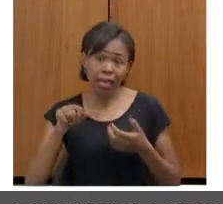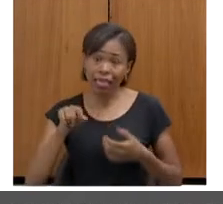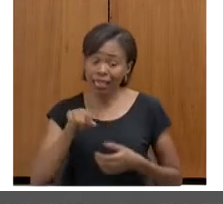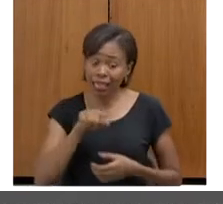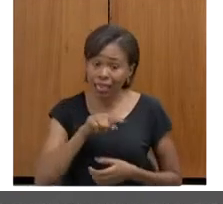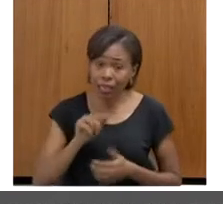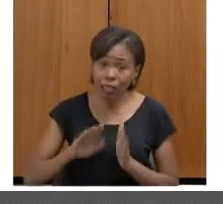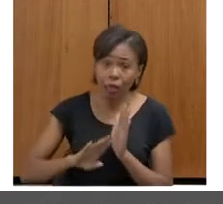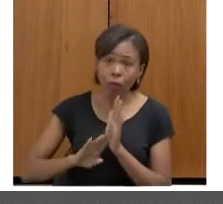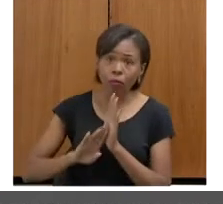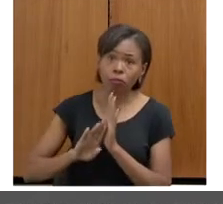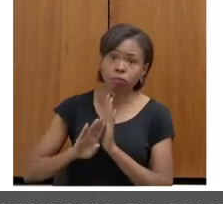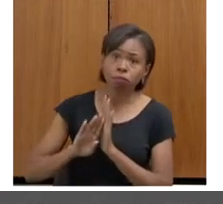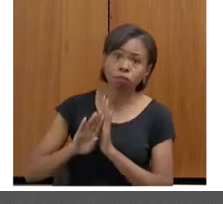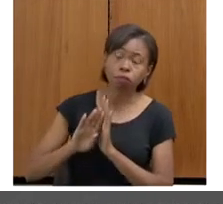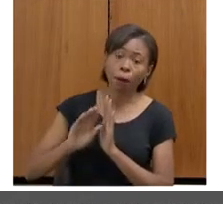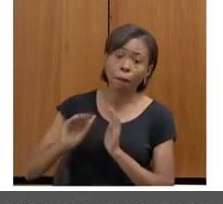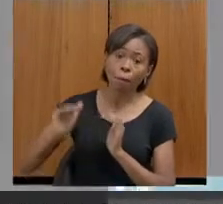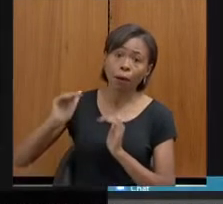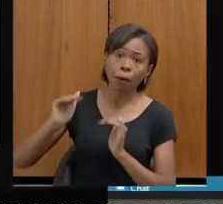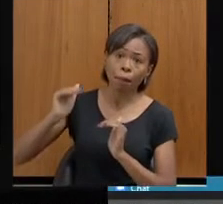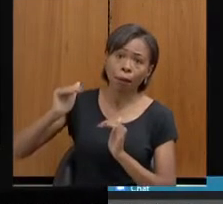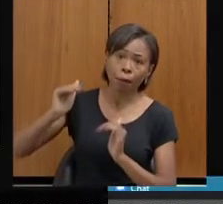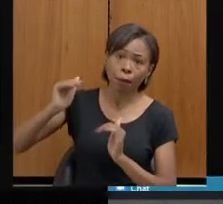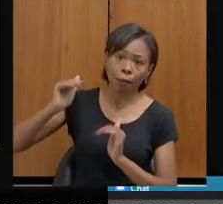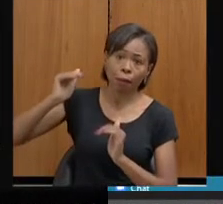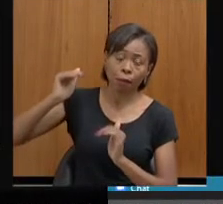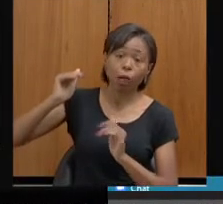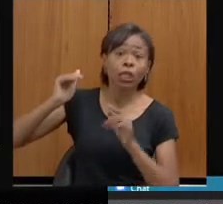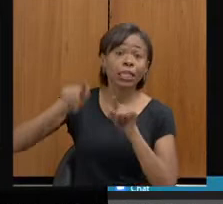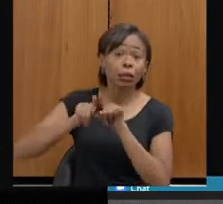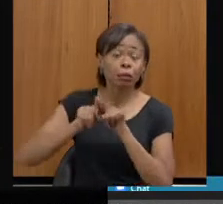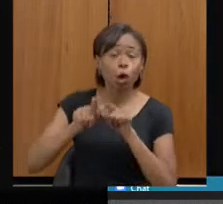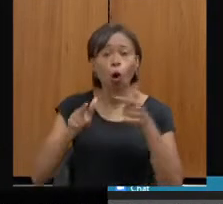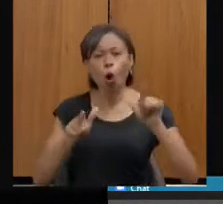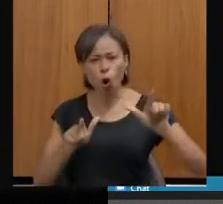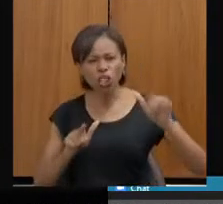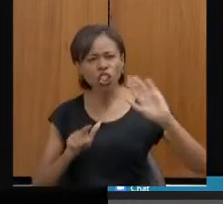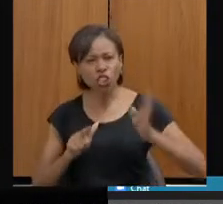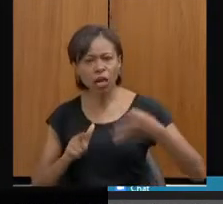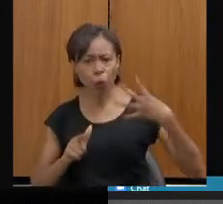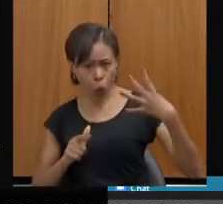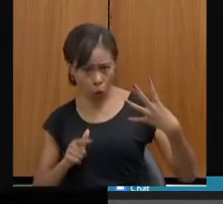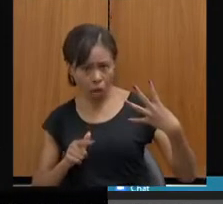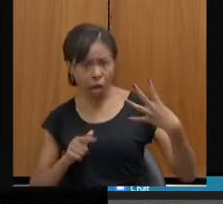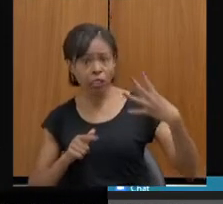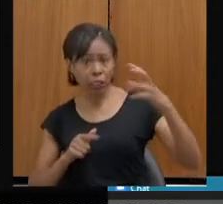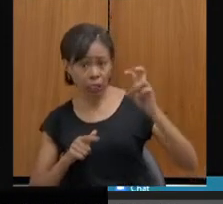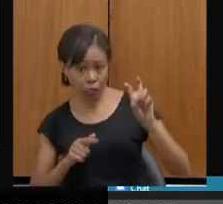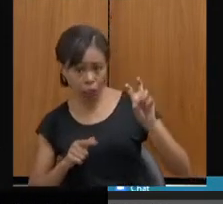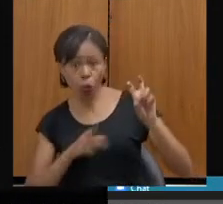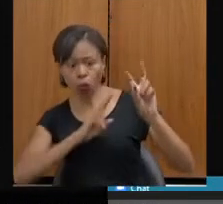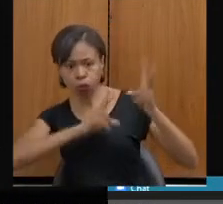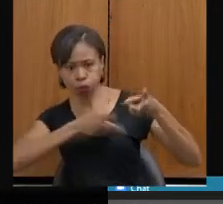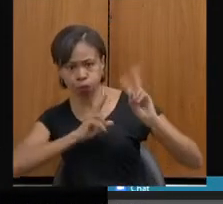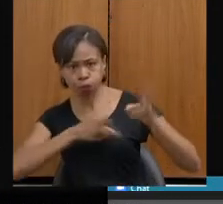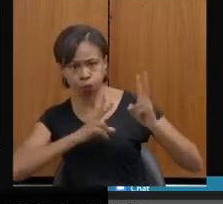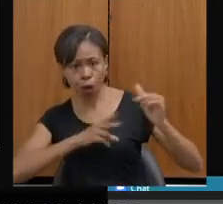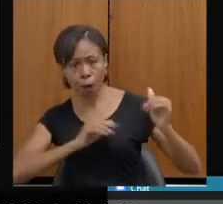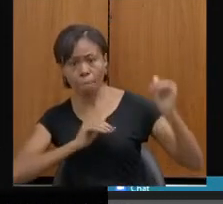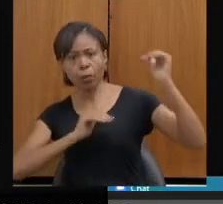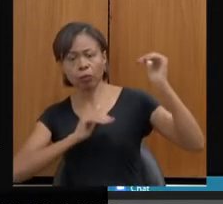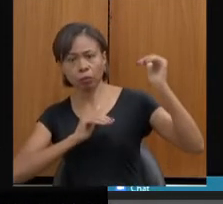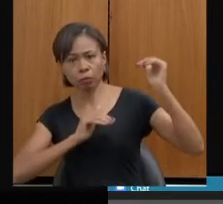nível e queremos que as que estejam no nível mais alto, no nível 4, no nível 5, permaneçam em nível alto. Então,